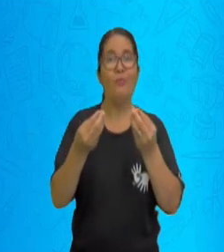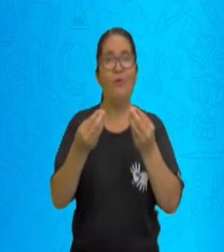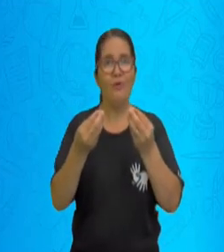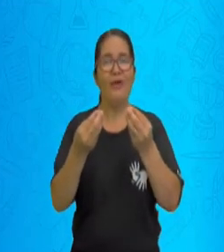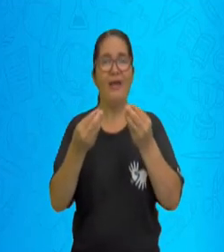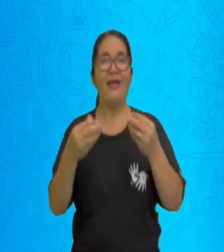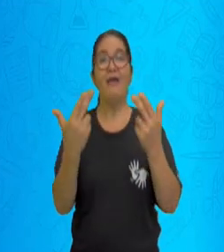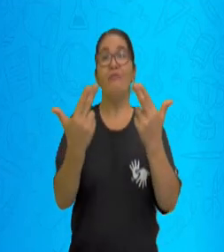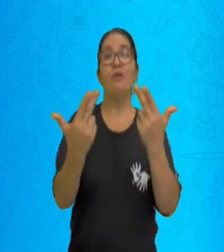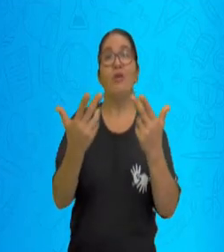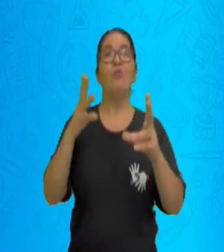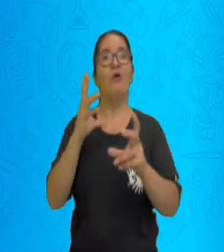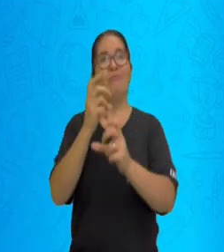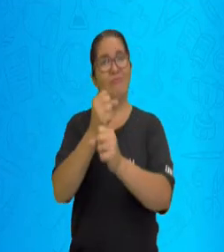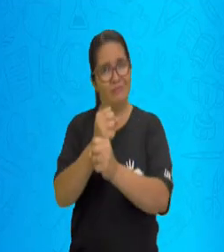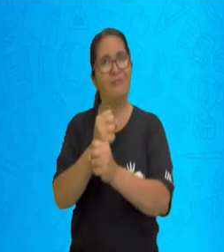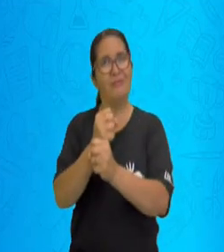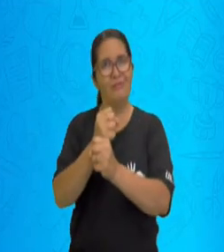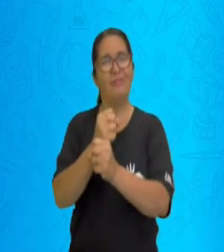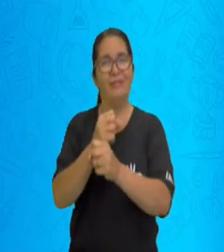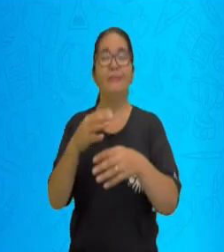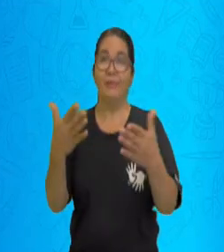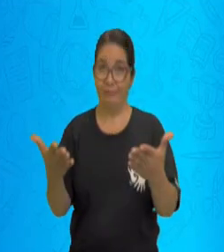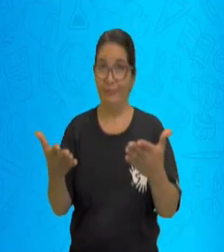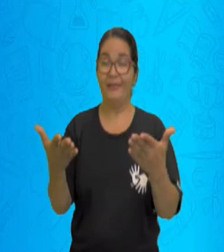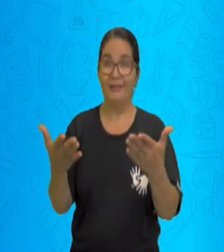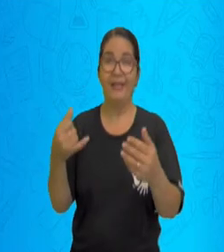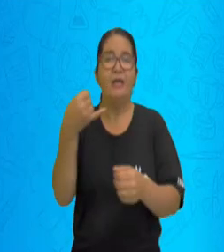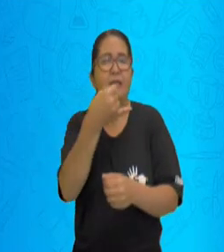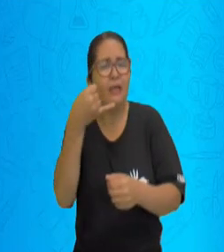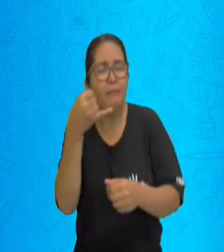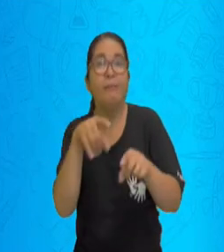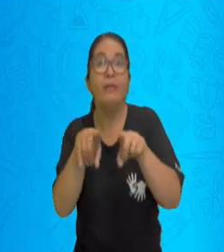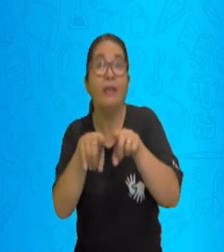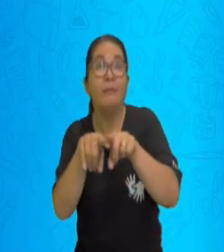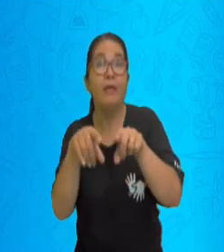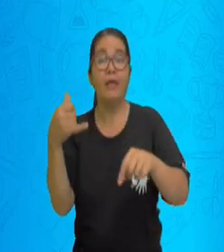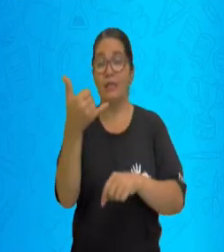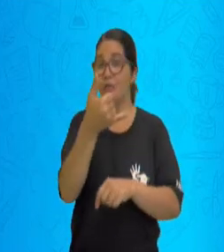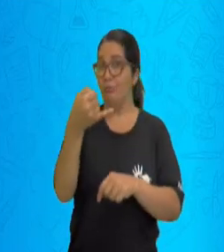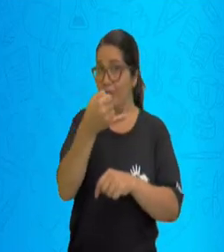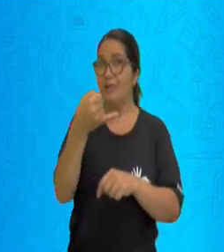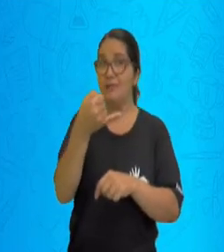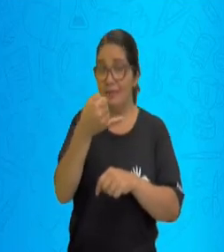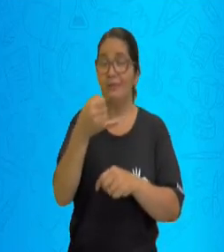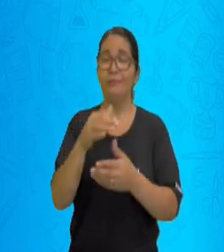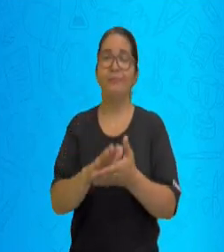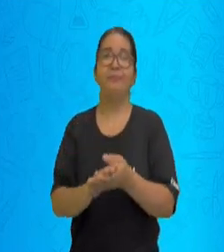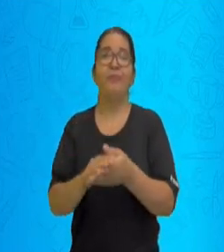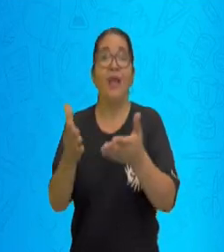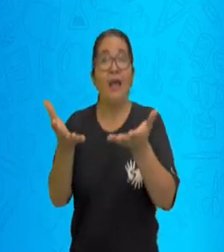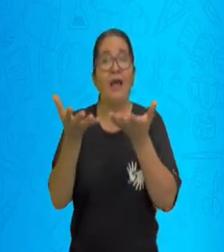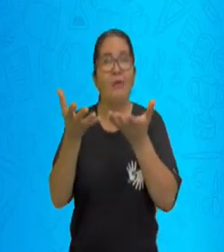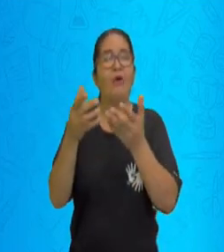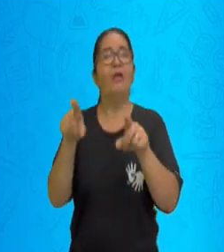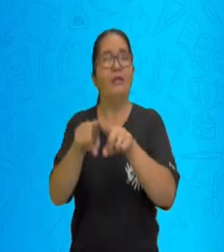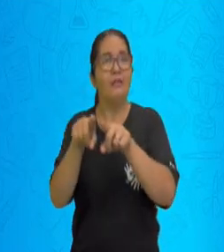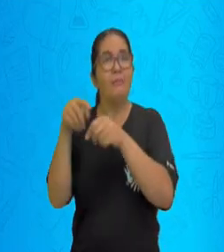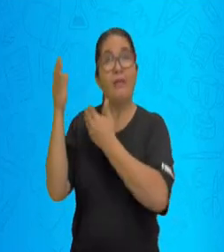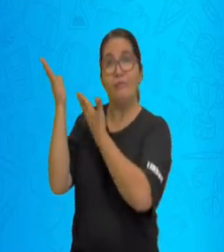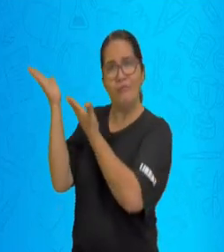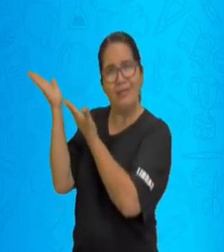soma e diferentes subtrações para chegar no mesmo resultado. Agora eu trouxe para vocês aqui, para a gente fazer a